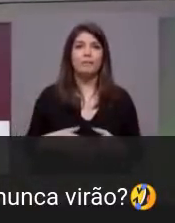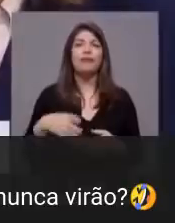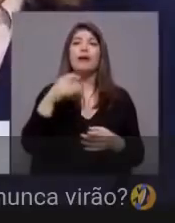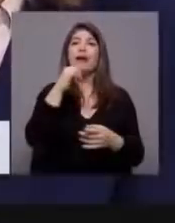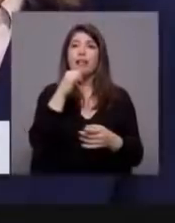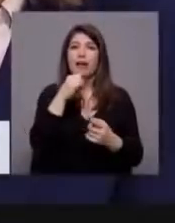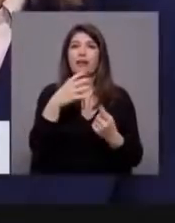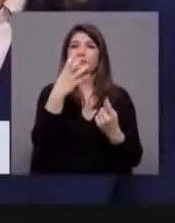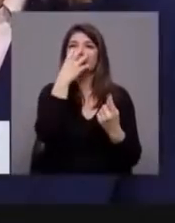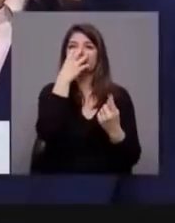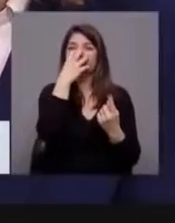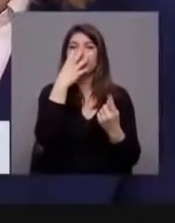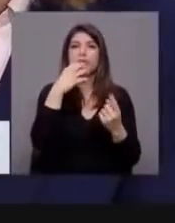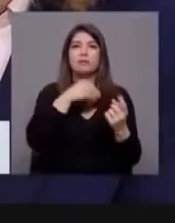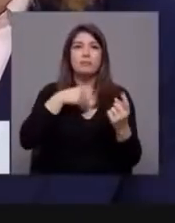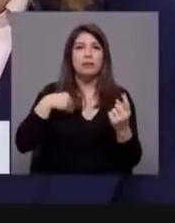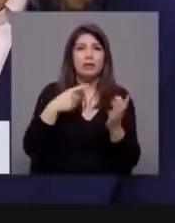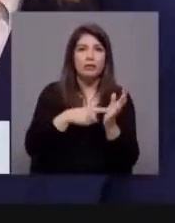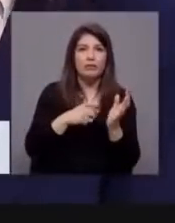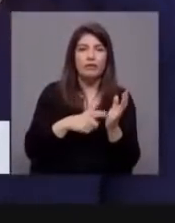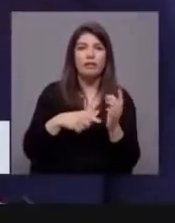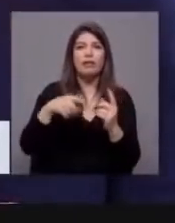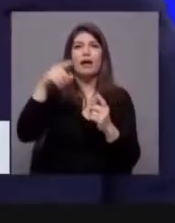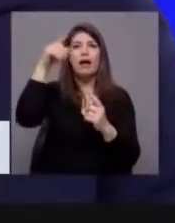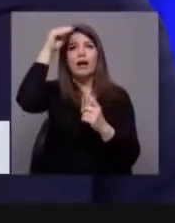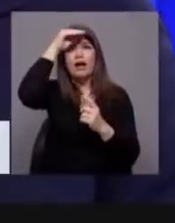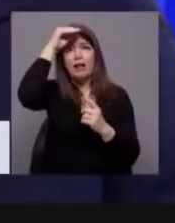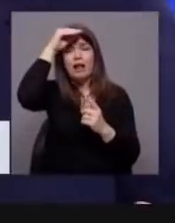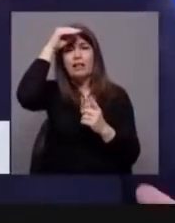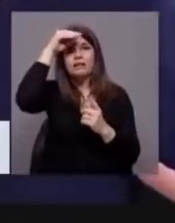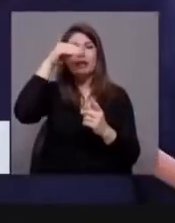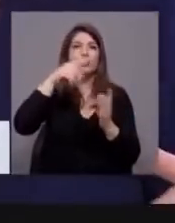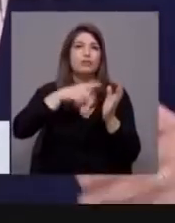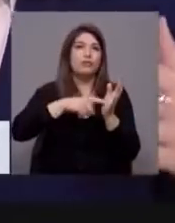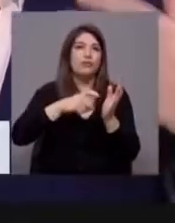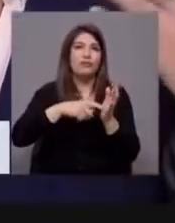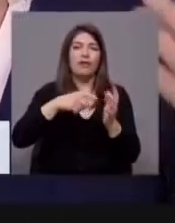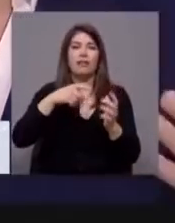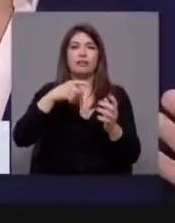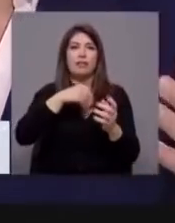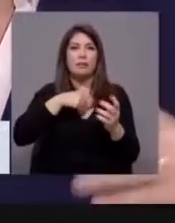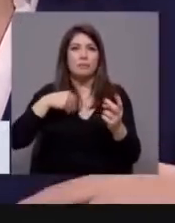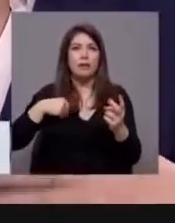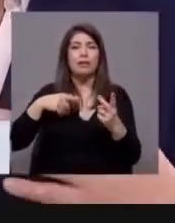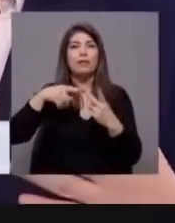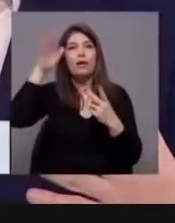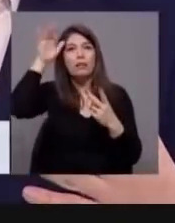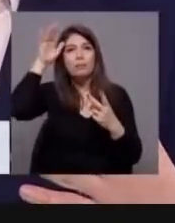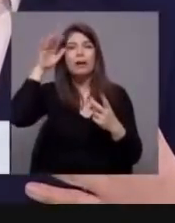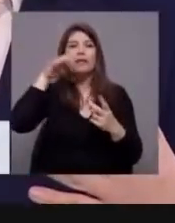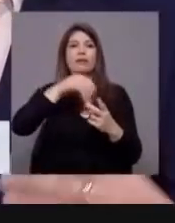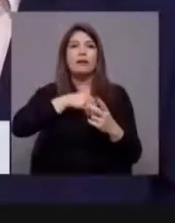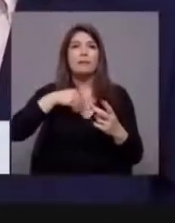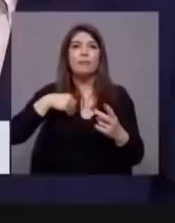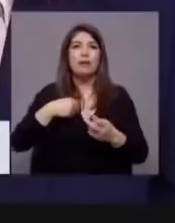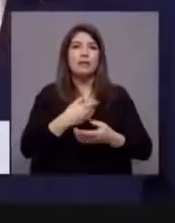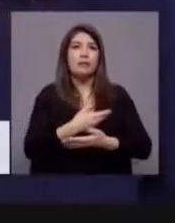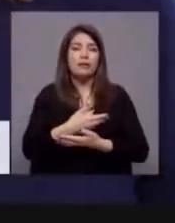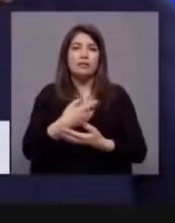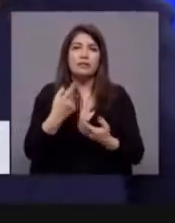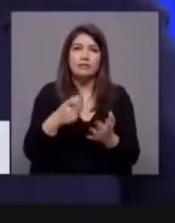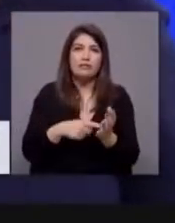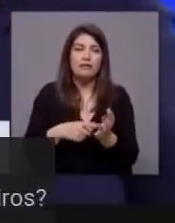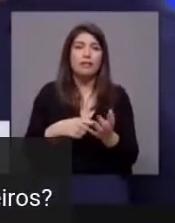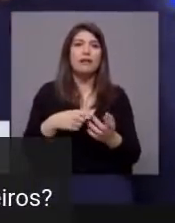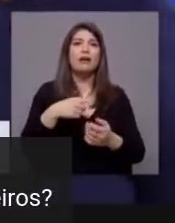Algarve, faltam obstetras no Alentejo, faltam pediatras em Almada. Os concursos ficam meios vazios. O Governo continua a prometer concursos que ficam